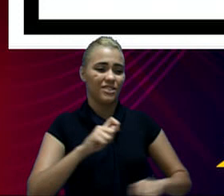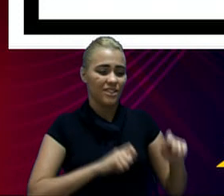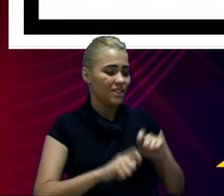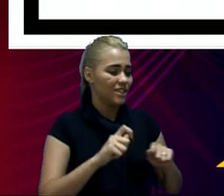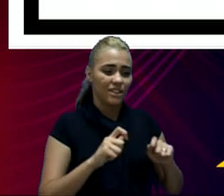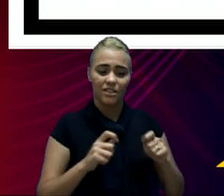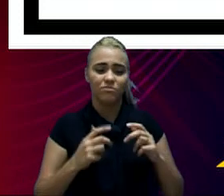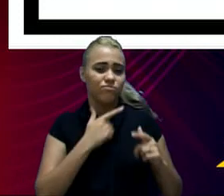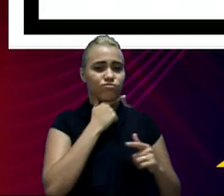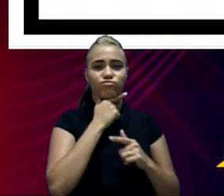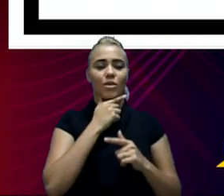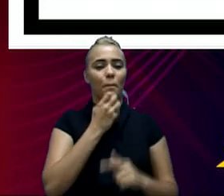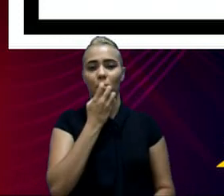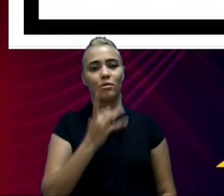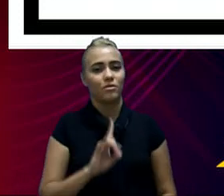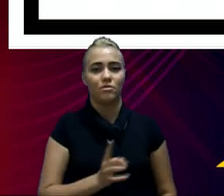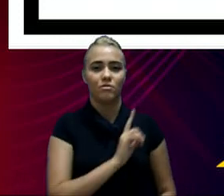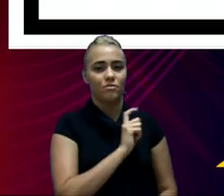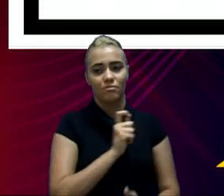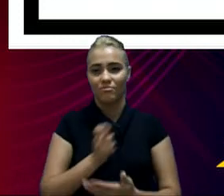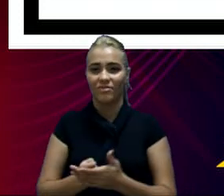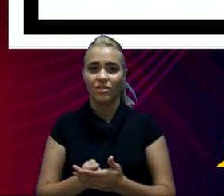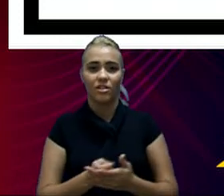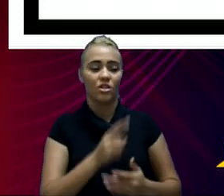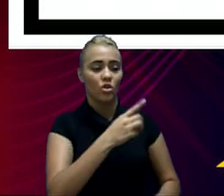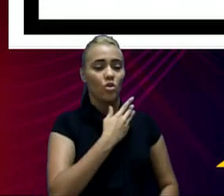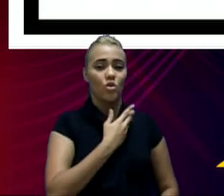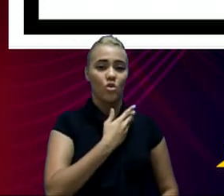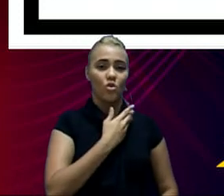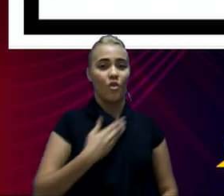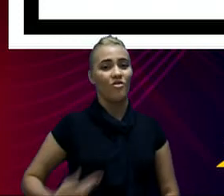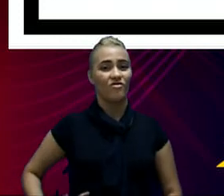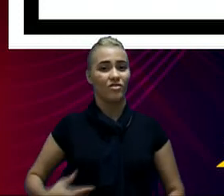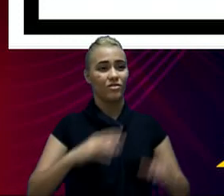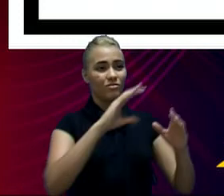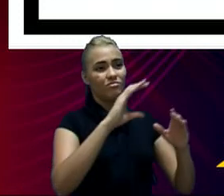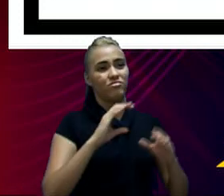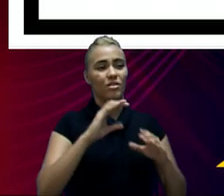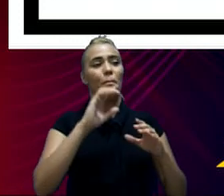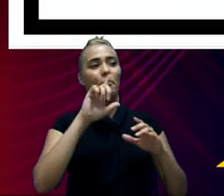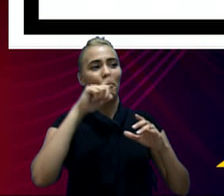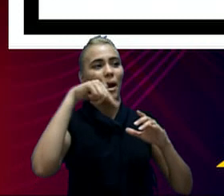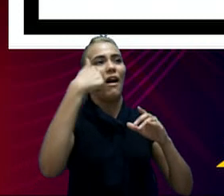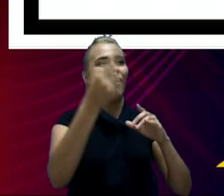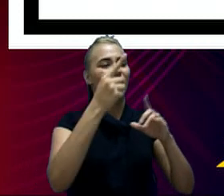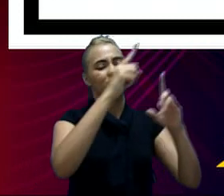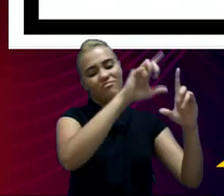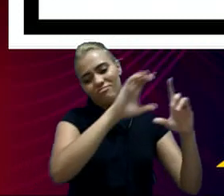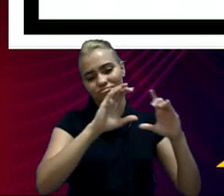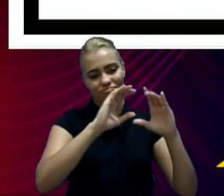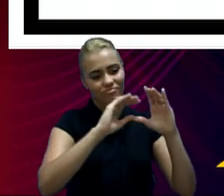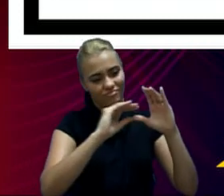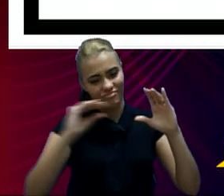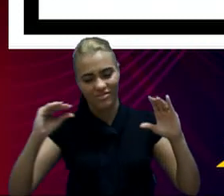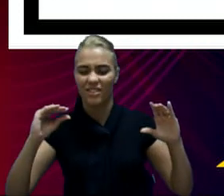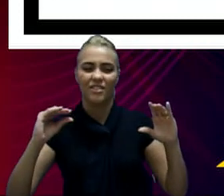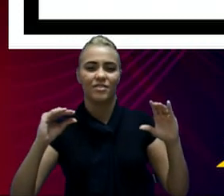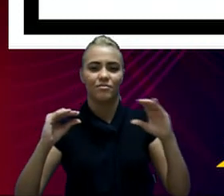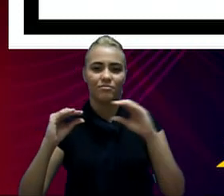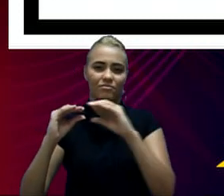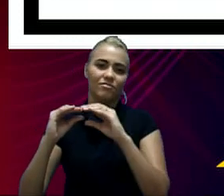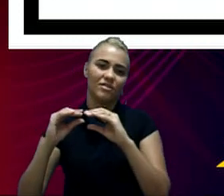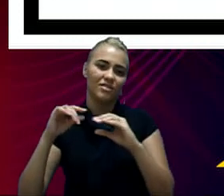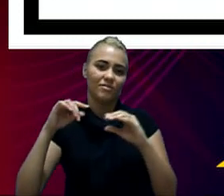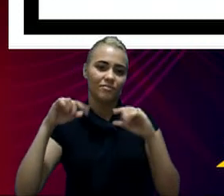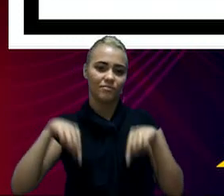essas despesas com recursos do orçamento seguinte. Isso nós temos amargado bastante esse